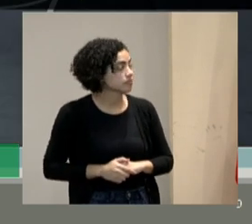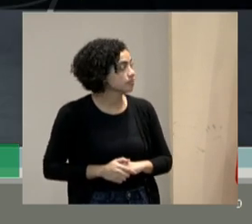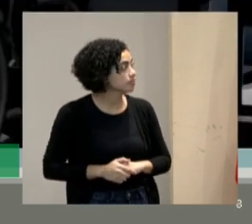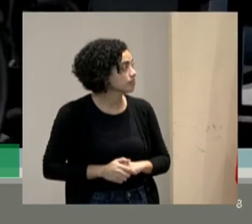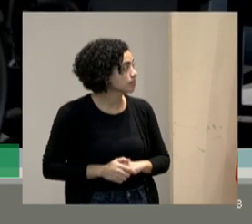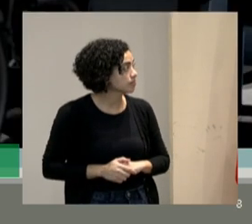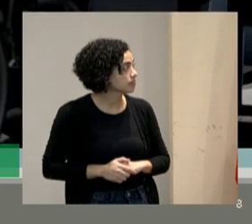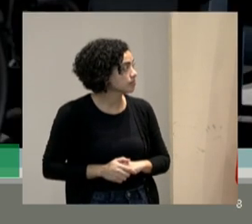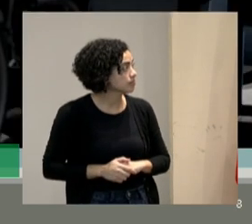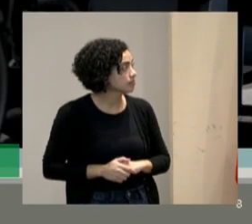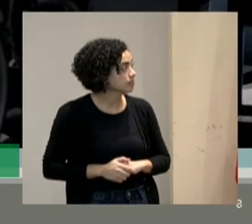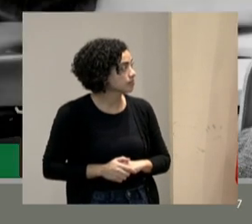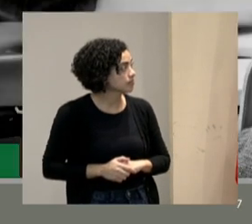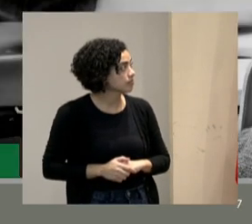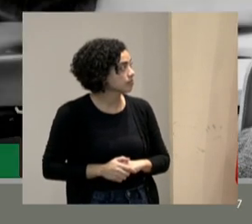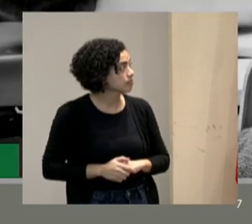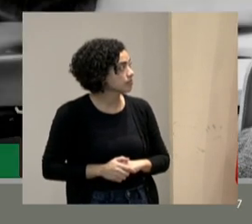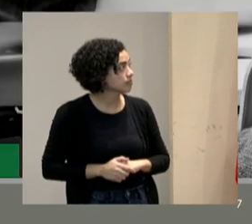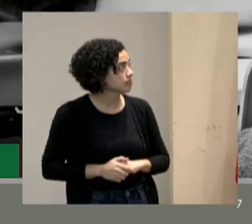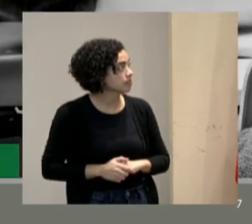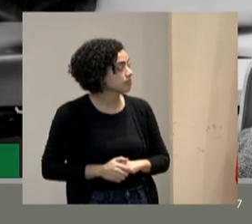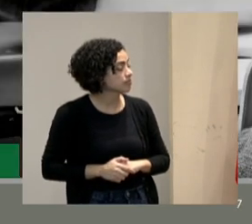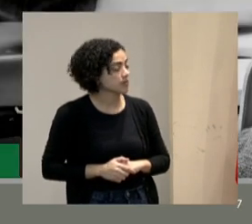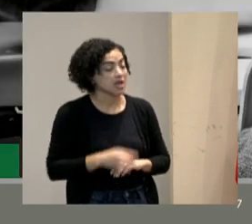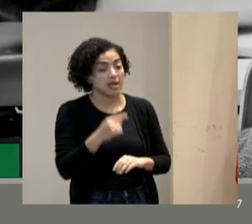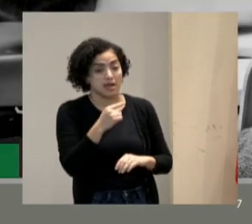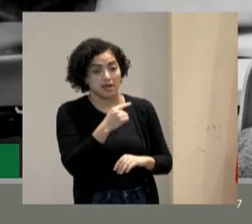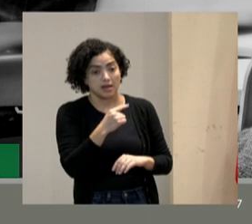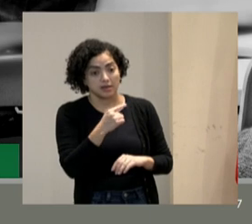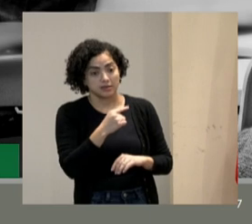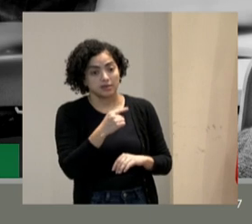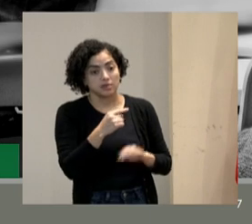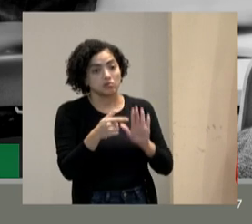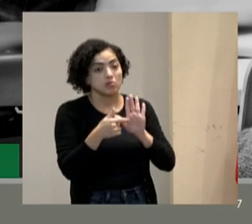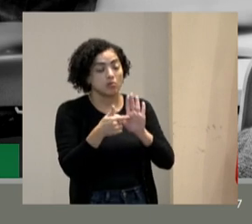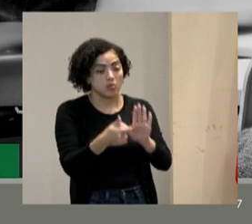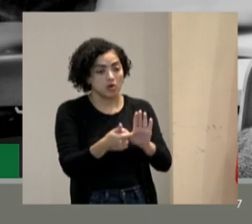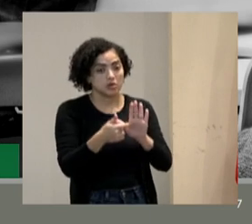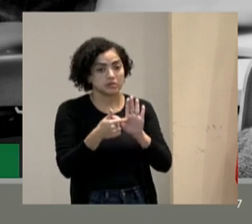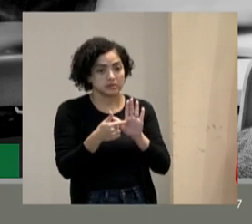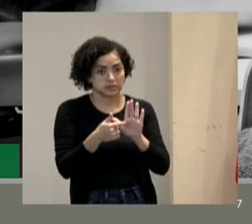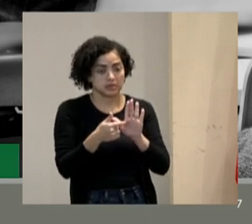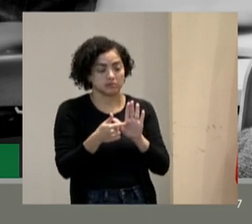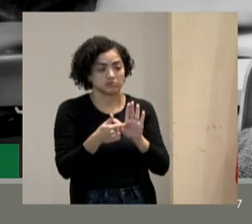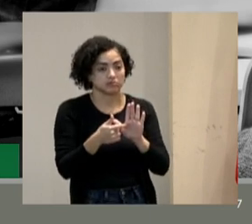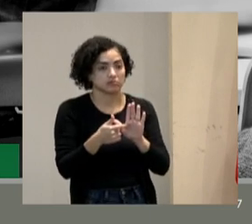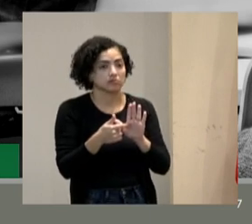Opa Opa Aqui a gente vê que é 10 vezes mais também ali.